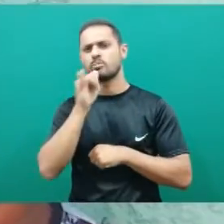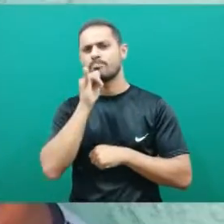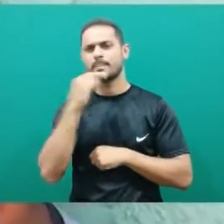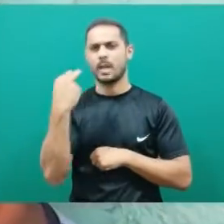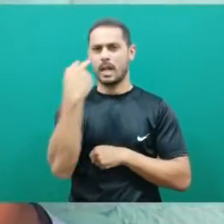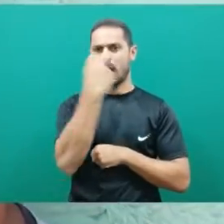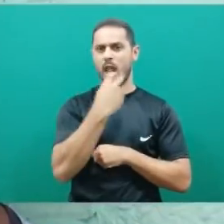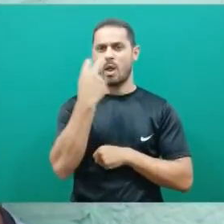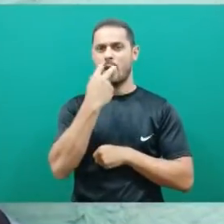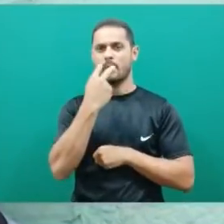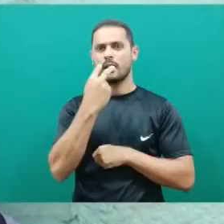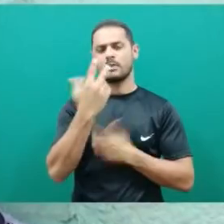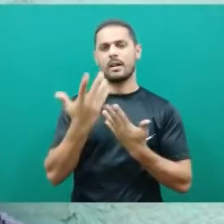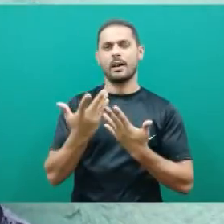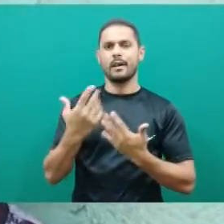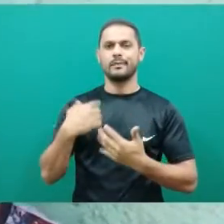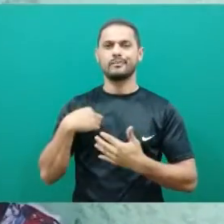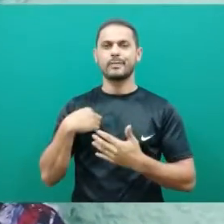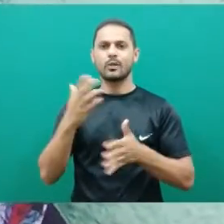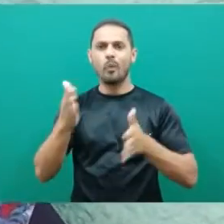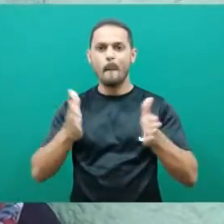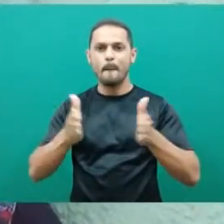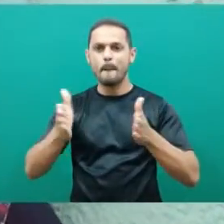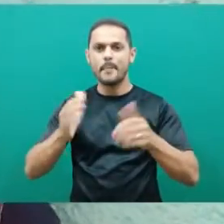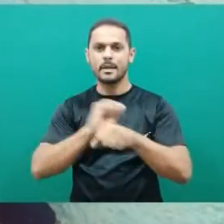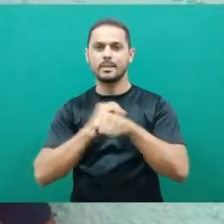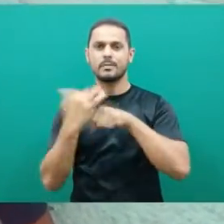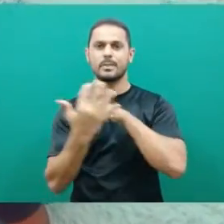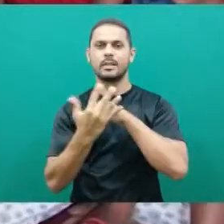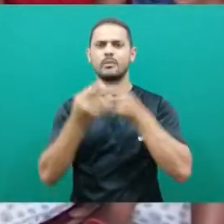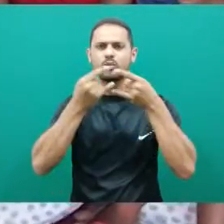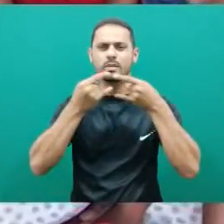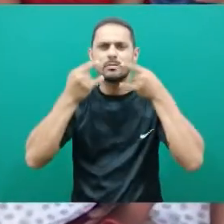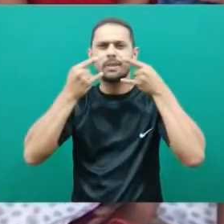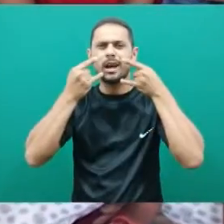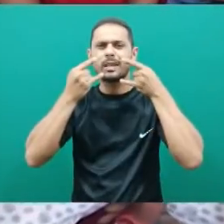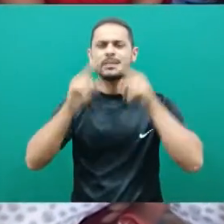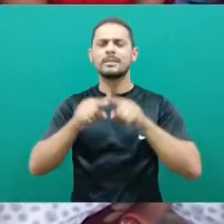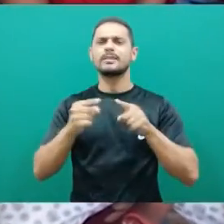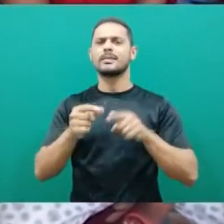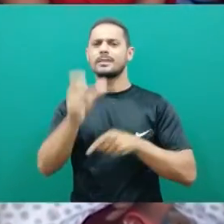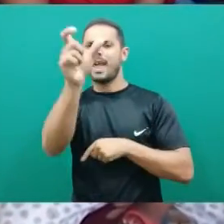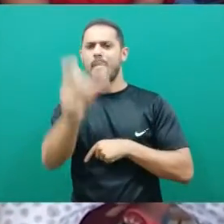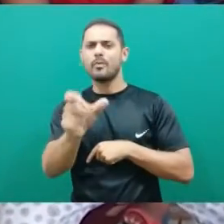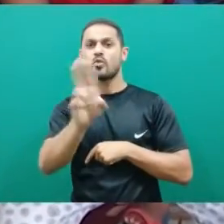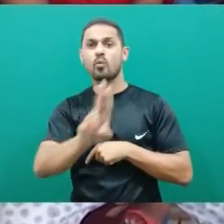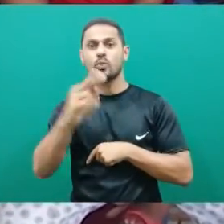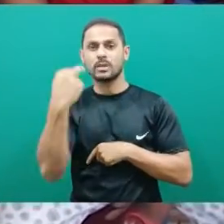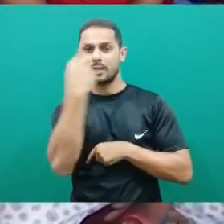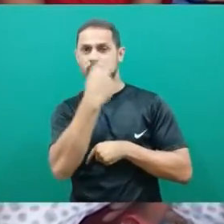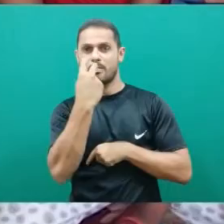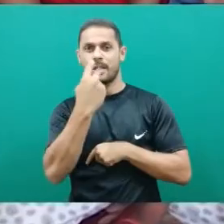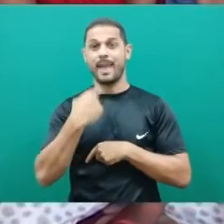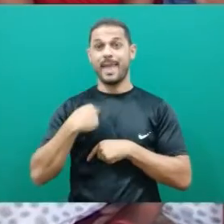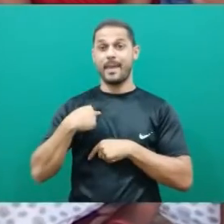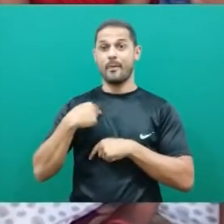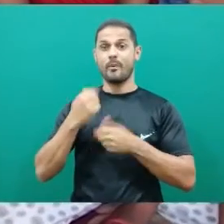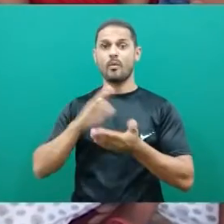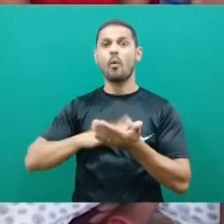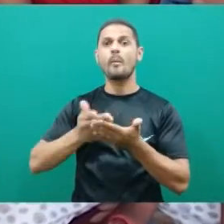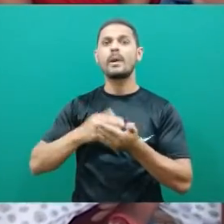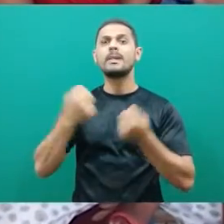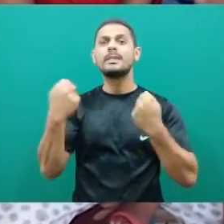da leitura labial, então, poxa, a gente está num período de pandemia, é máscara. Mas ela usa a leitura labial, então eu tenho que arrumar uma